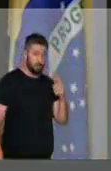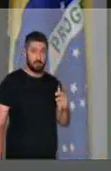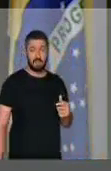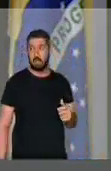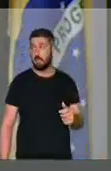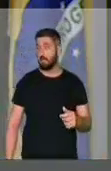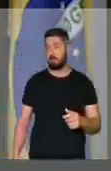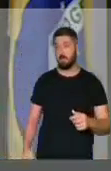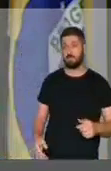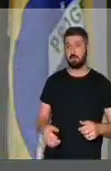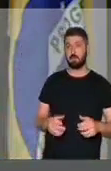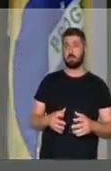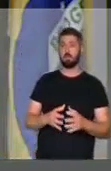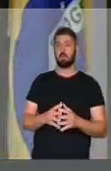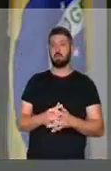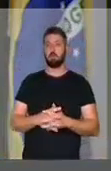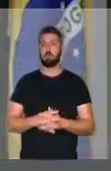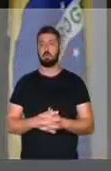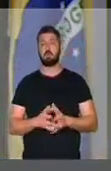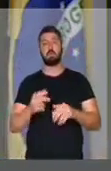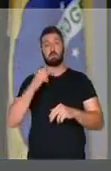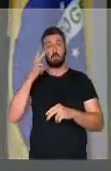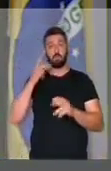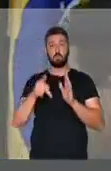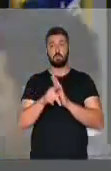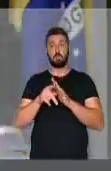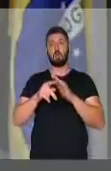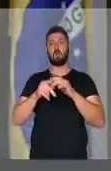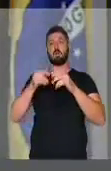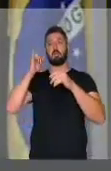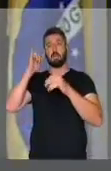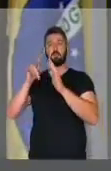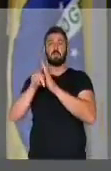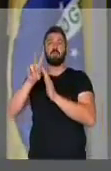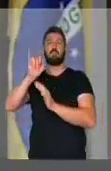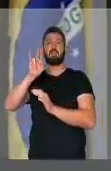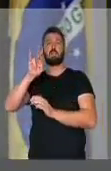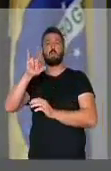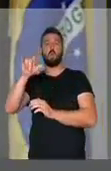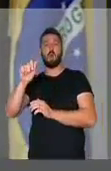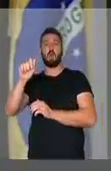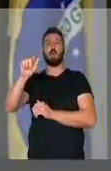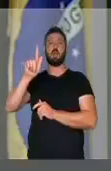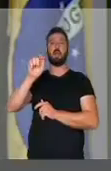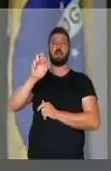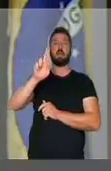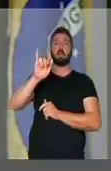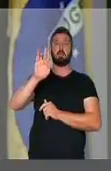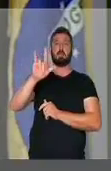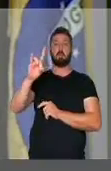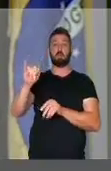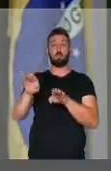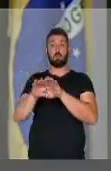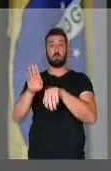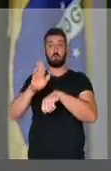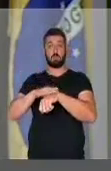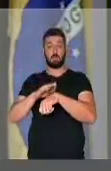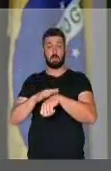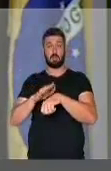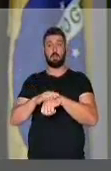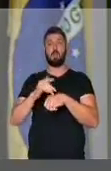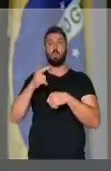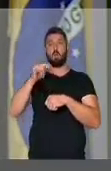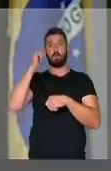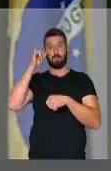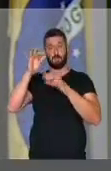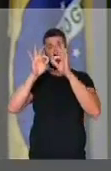da vinícola Perine. Nós tivemos também espumante da vinícola Garibaldi, ao mesmo tempo de outras vinícolas.